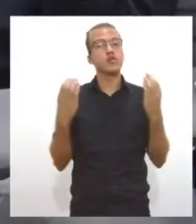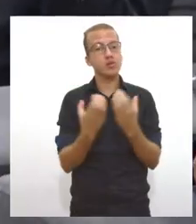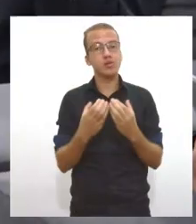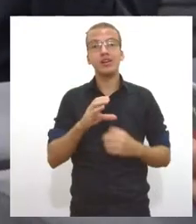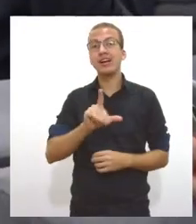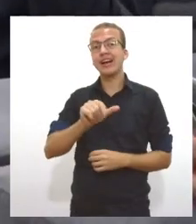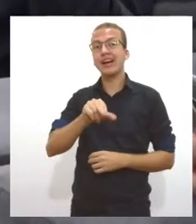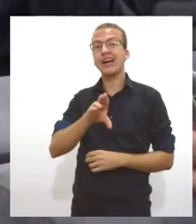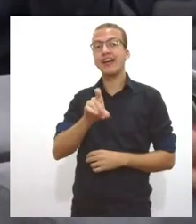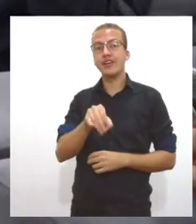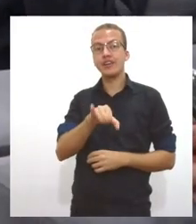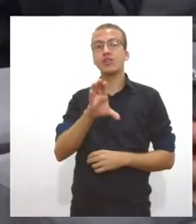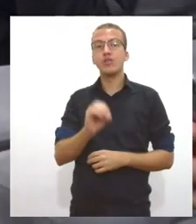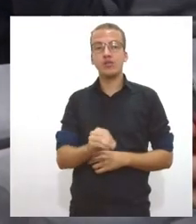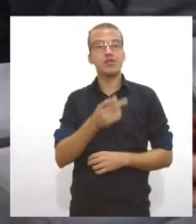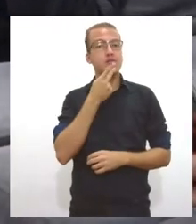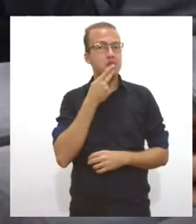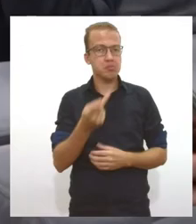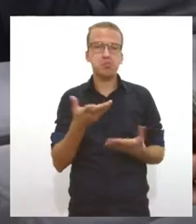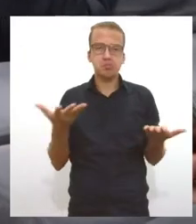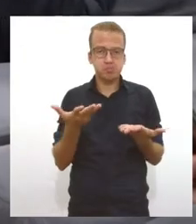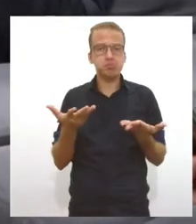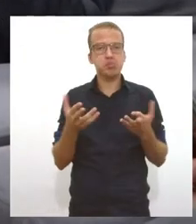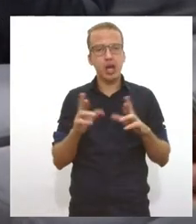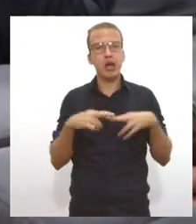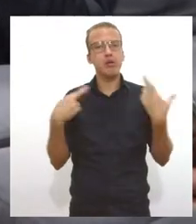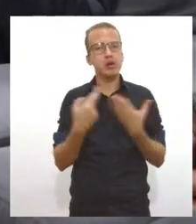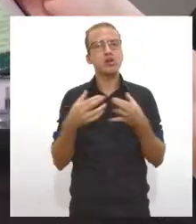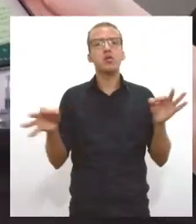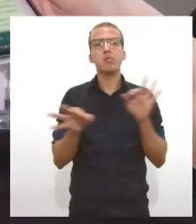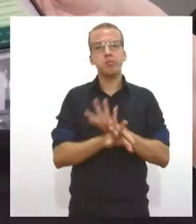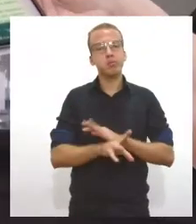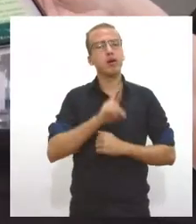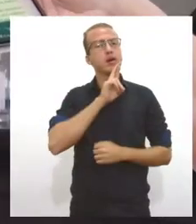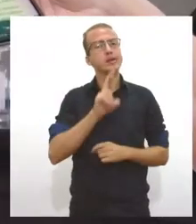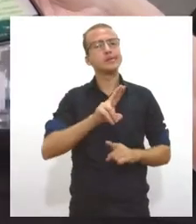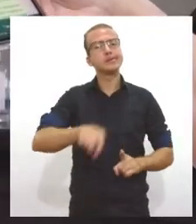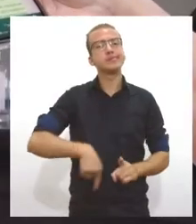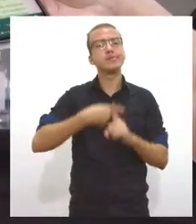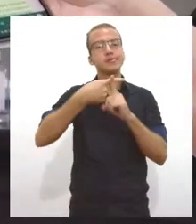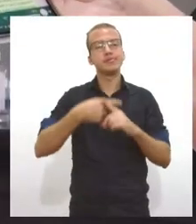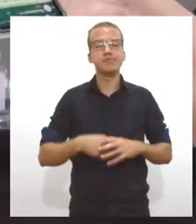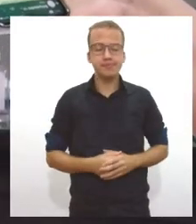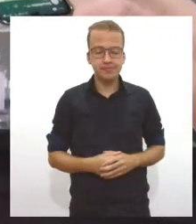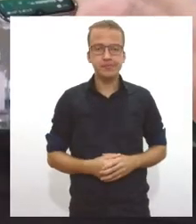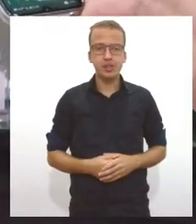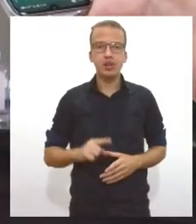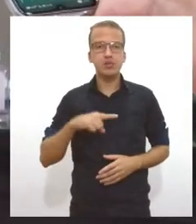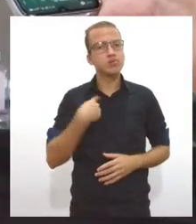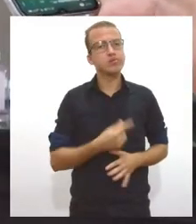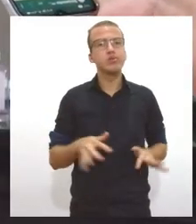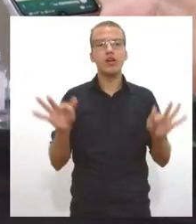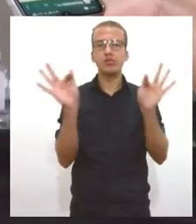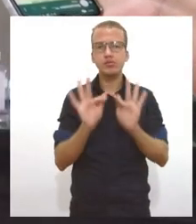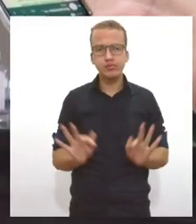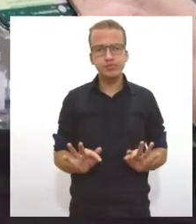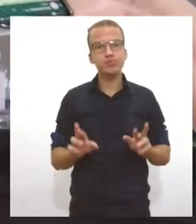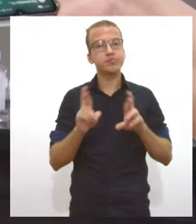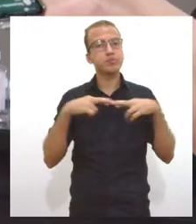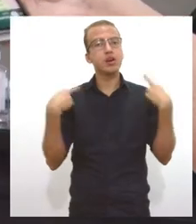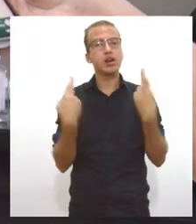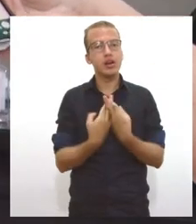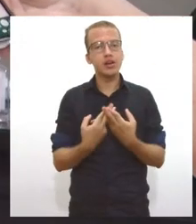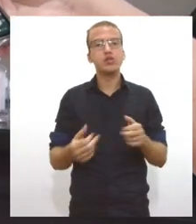considerou o resultado da reunião positivo. Nós ficamos muito contentes com a reunião com a presidência, com o deputado Luciano Bispo